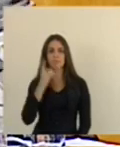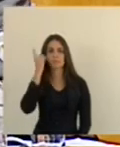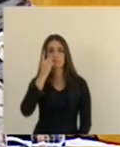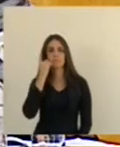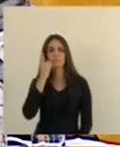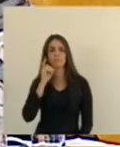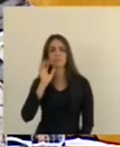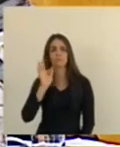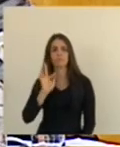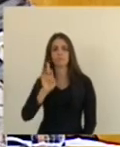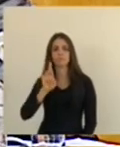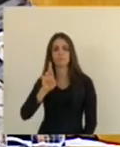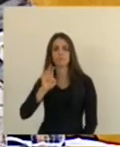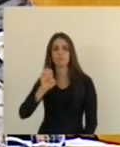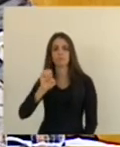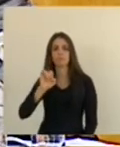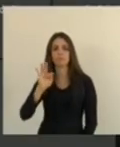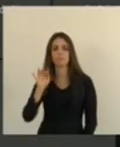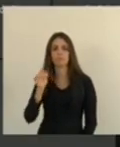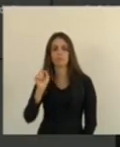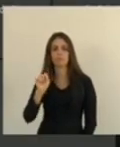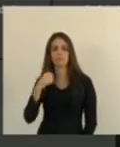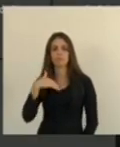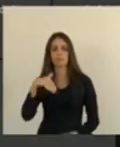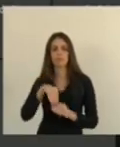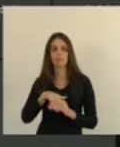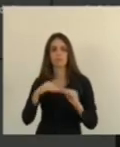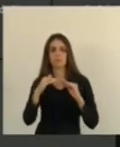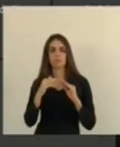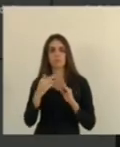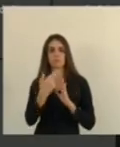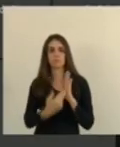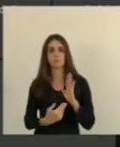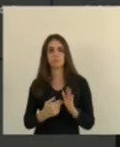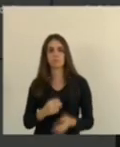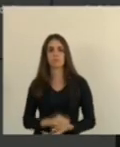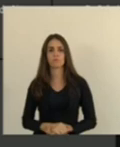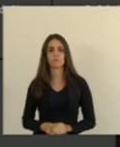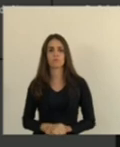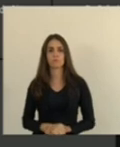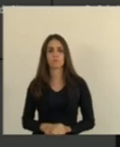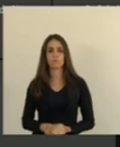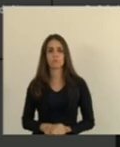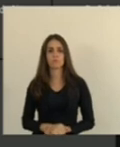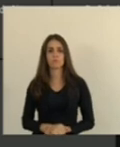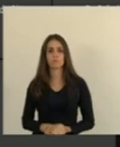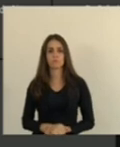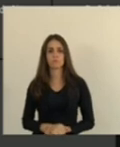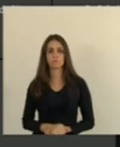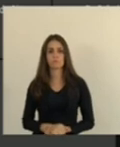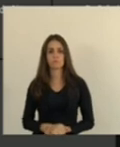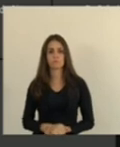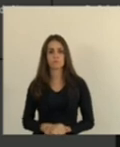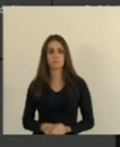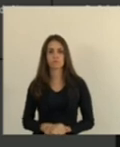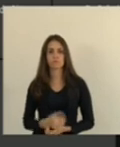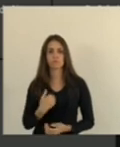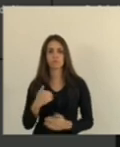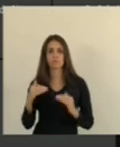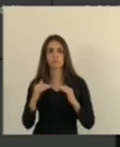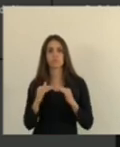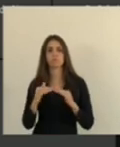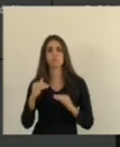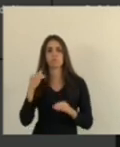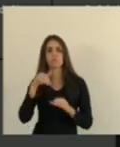com o relator deputado engenheiro José deputado marco madureira com o relator engenheiro José esmeraldo com o relator